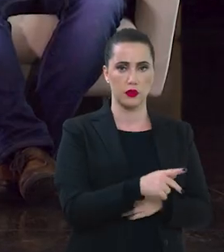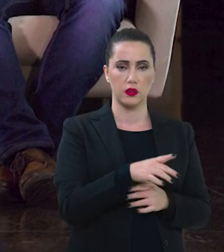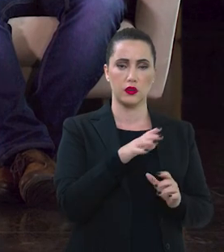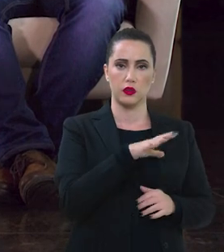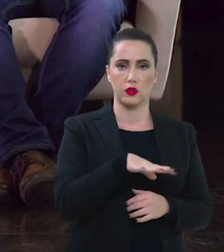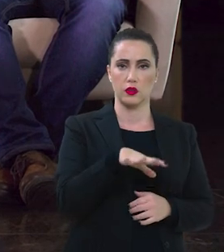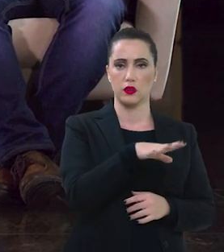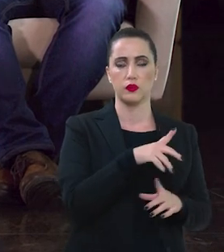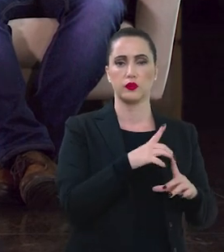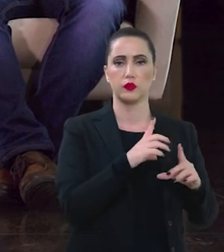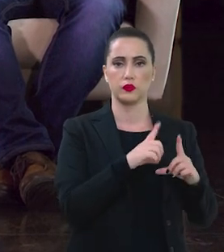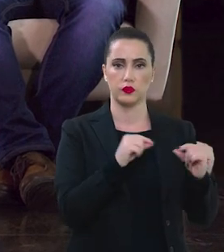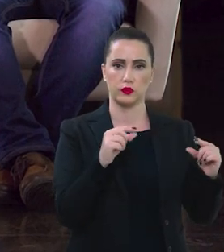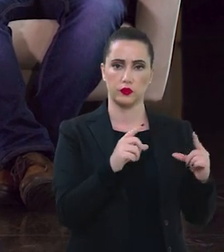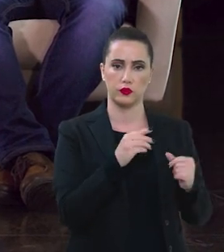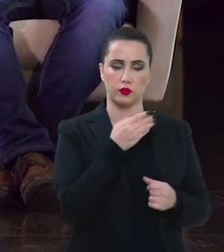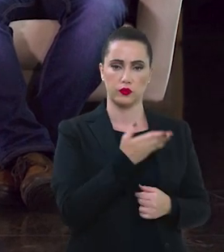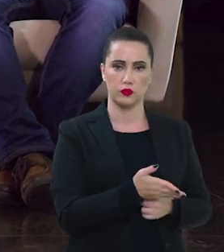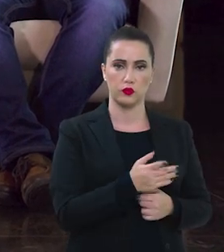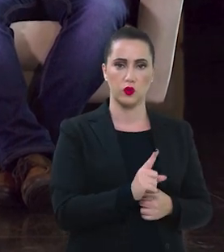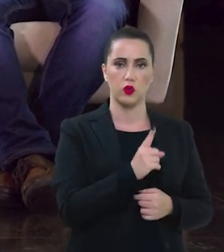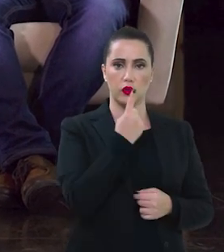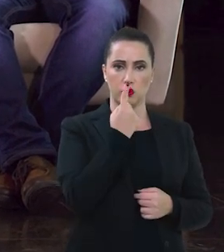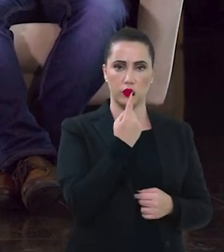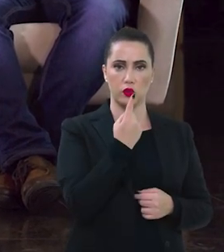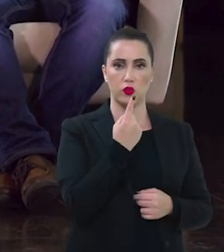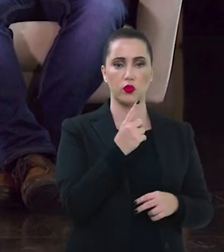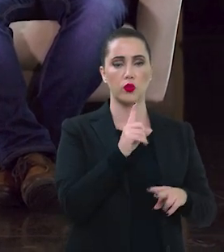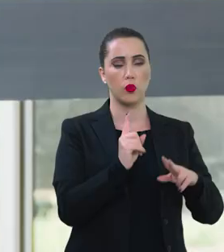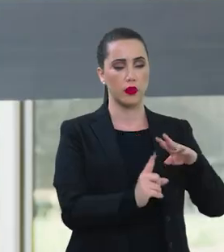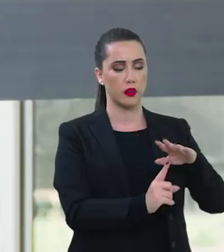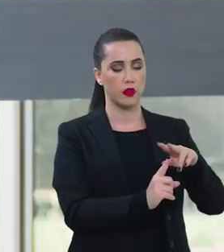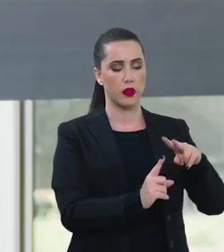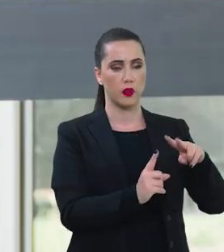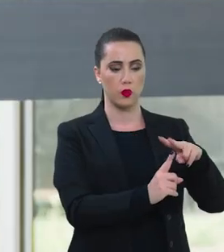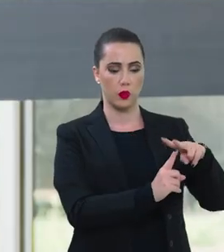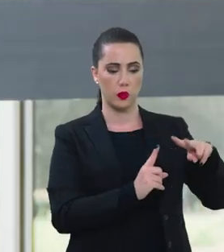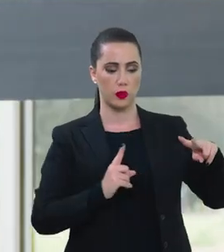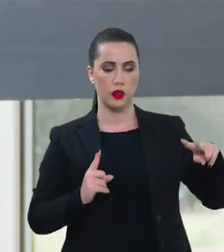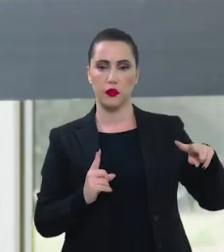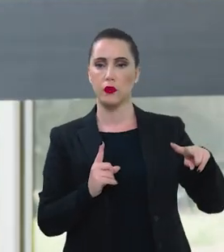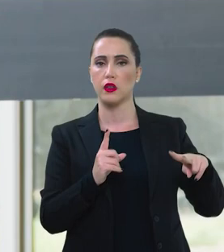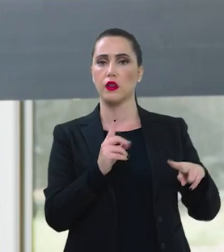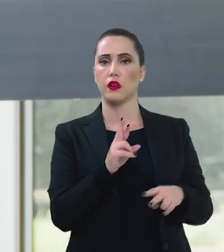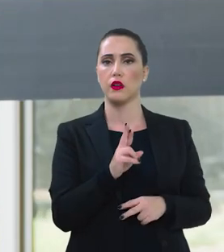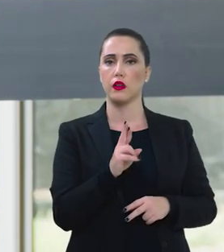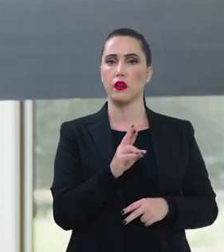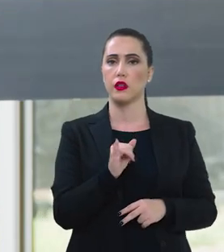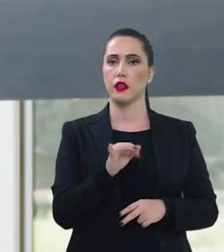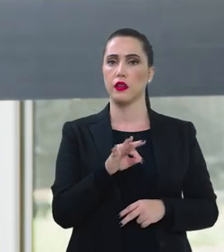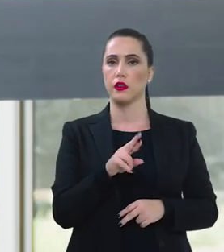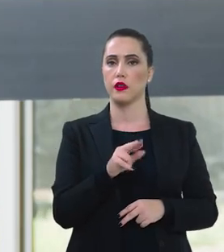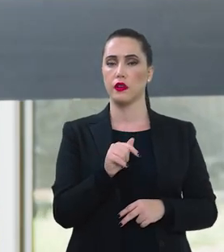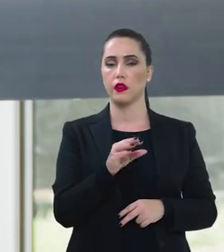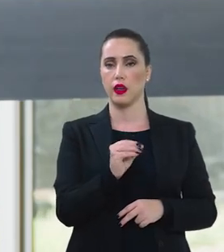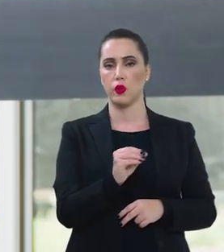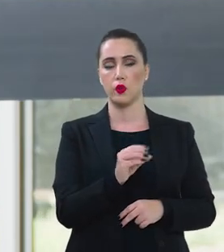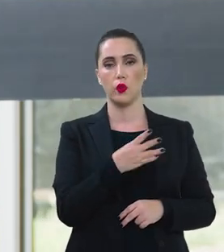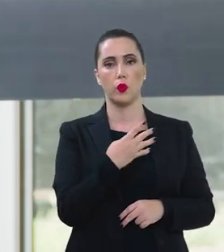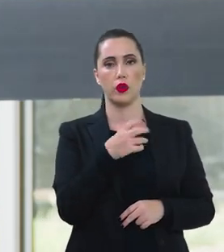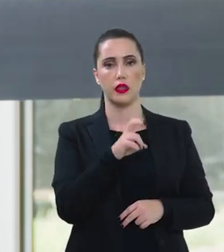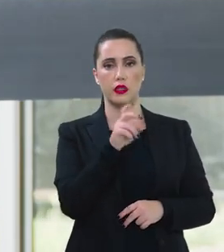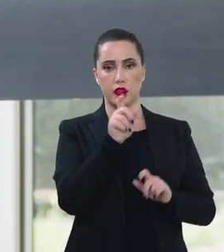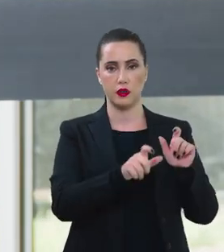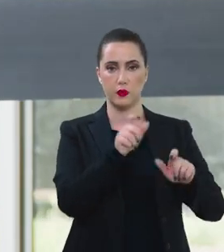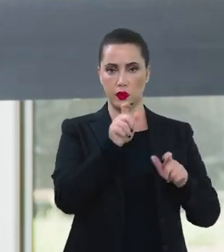inclusive na região de Brasília. Um é o Reintegro, que é um programa que já está agora atendendo 45 pessoas